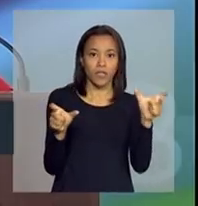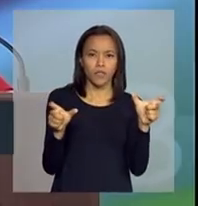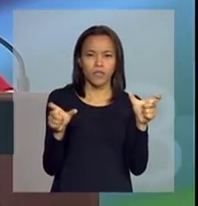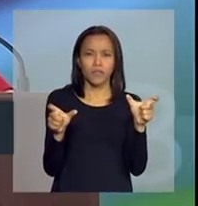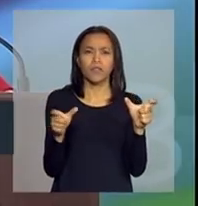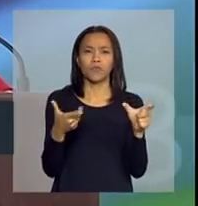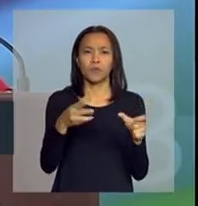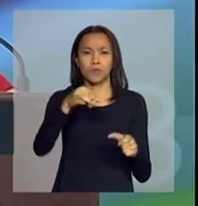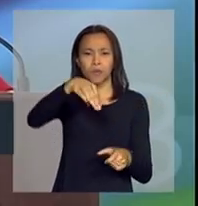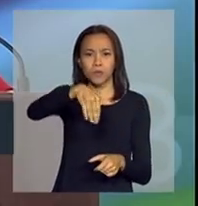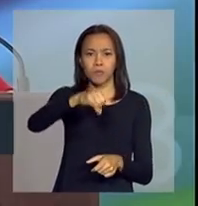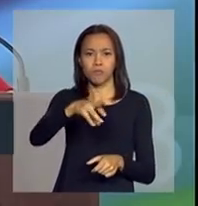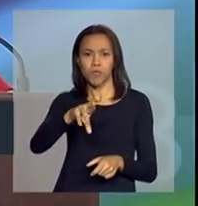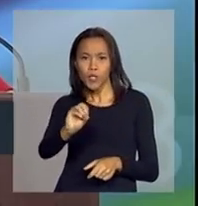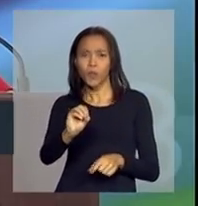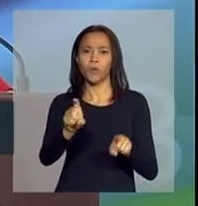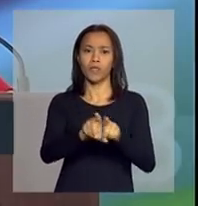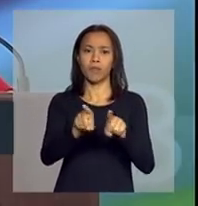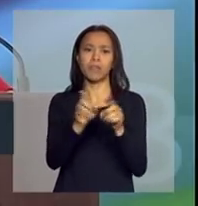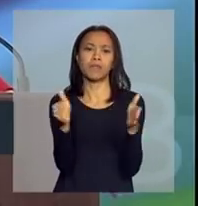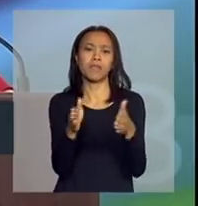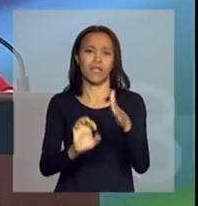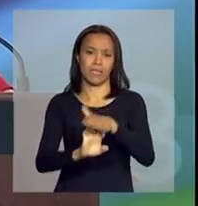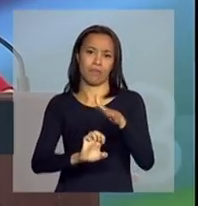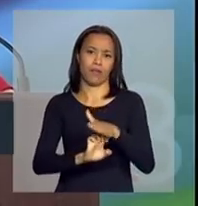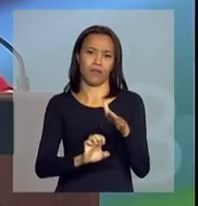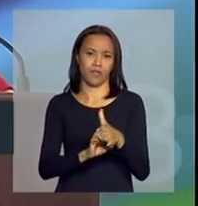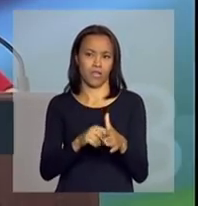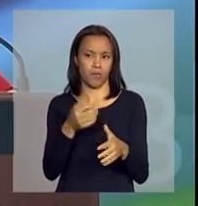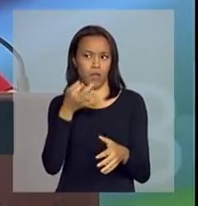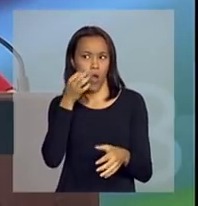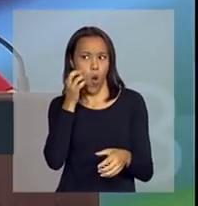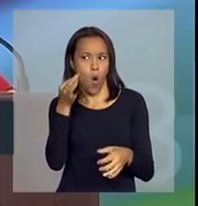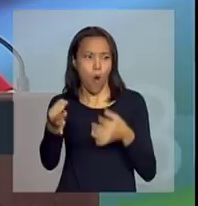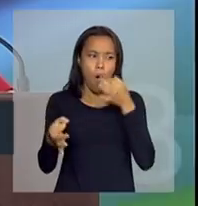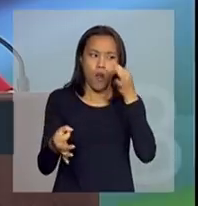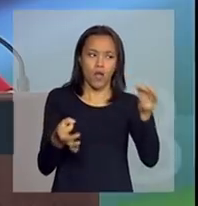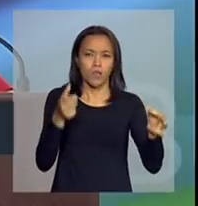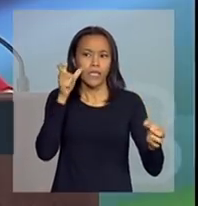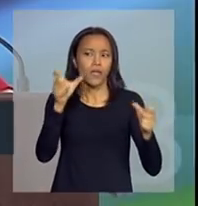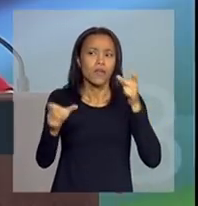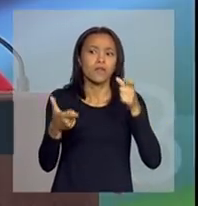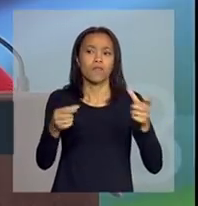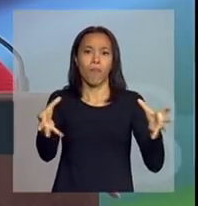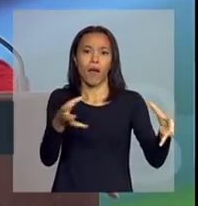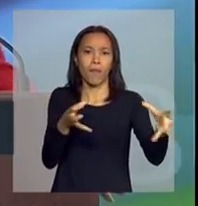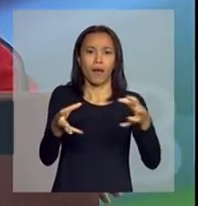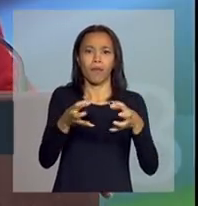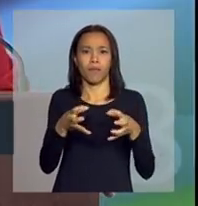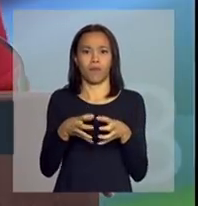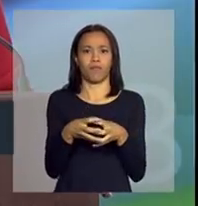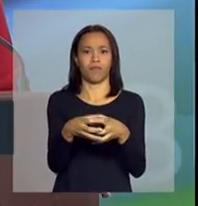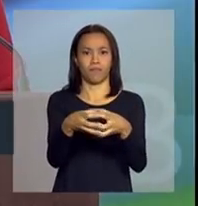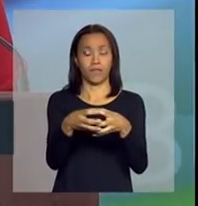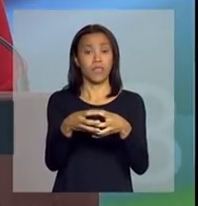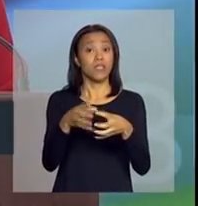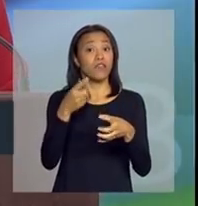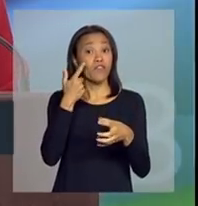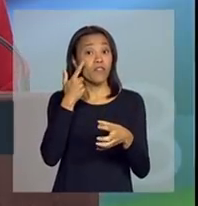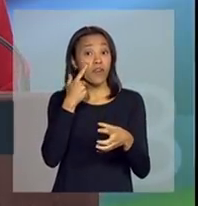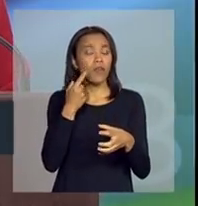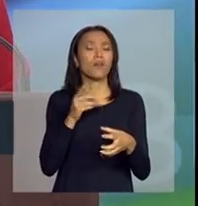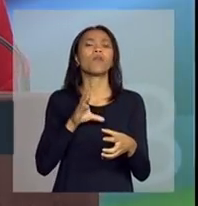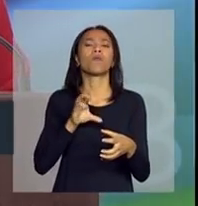micro e dos pequenos. Olhando esse interesse e vendo a forma